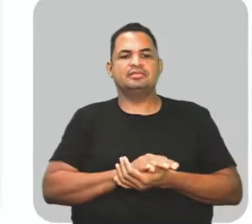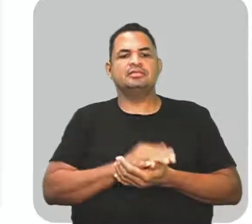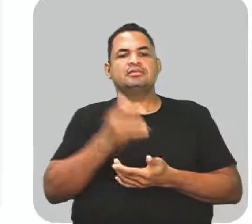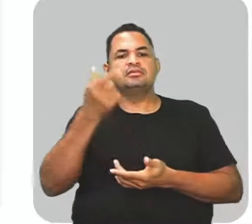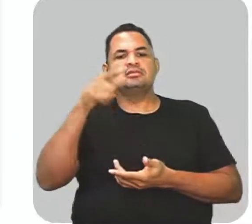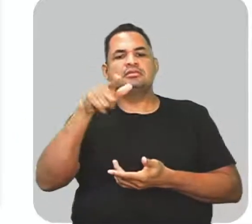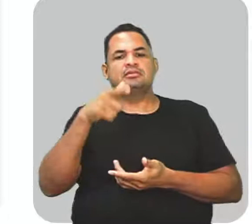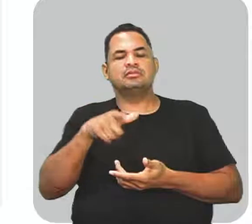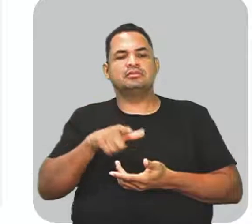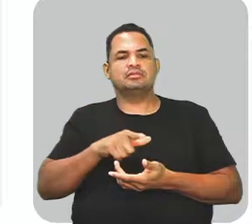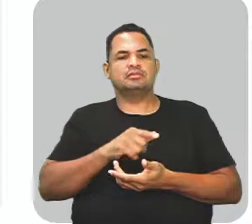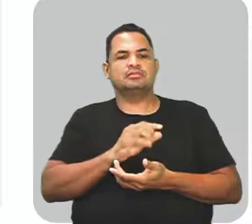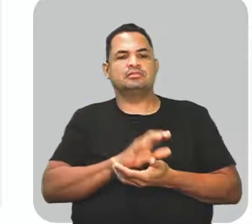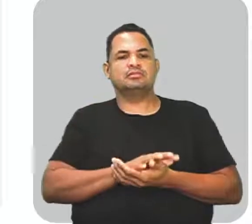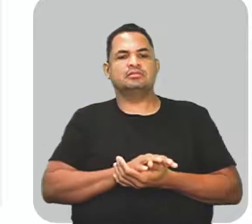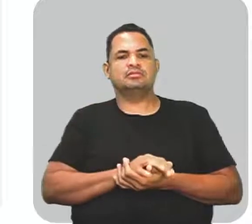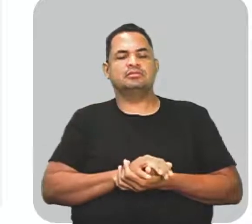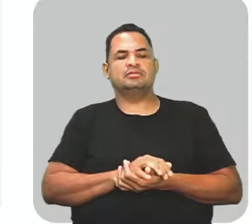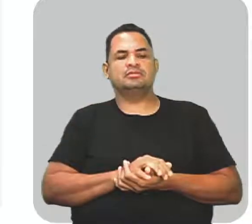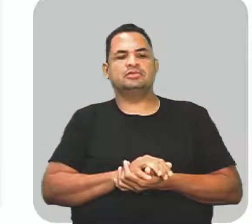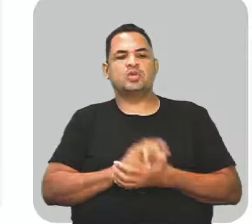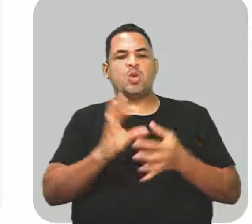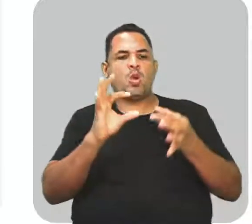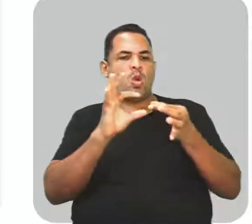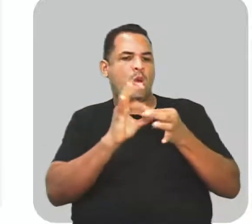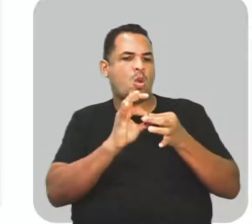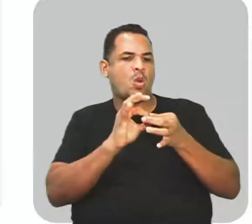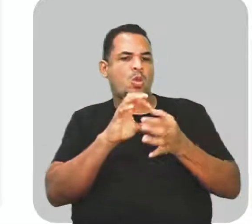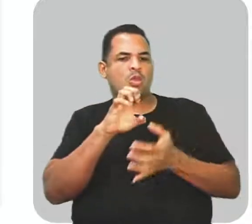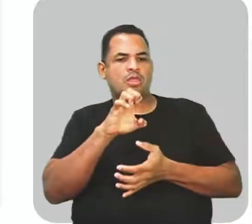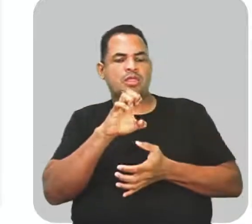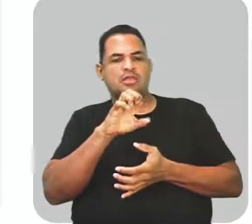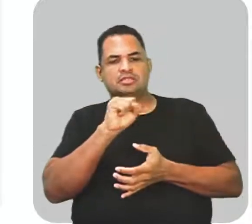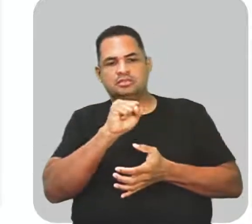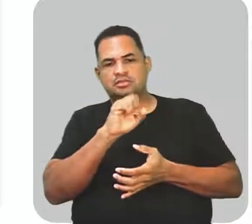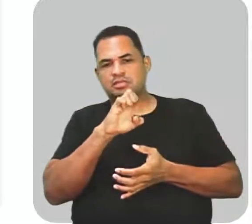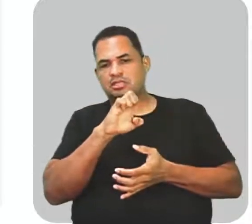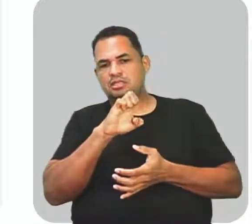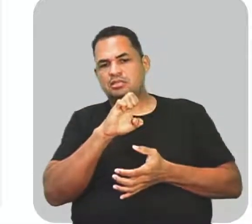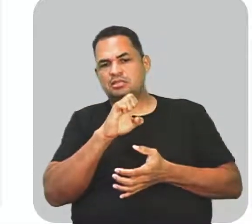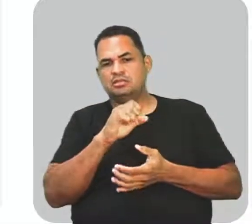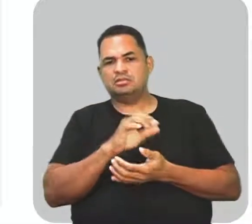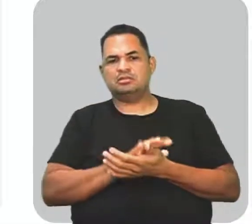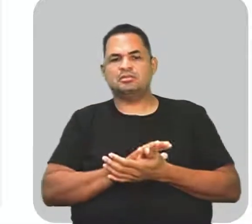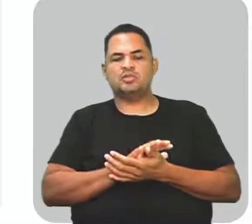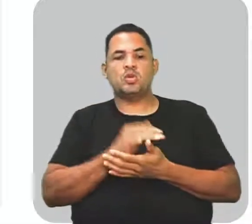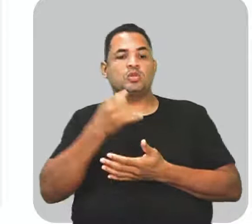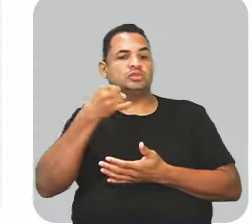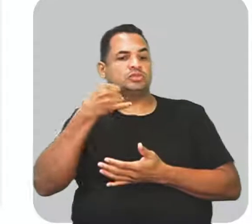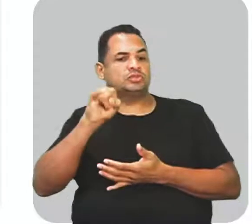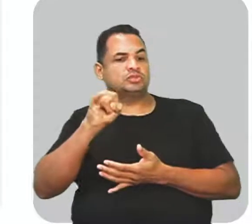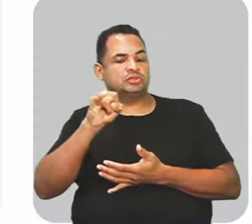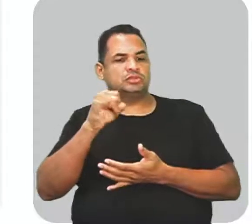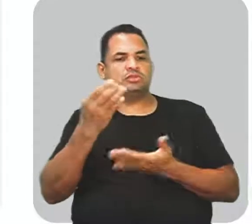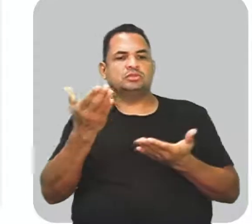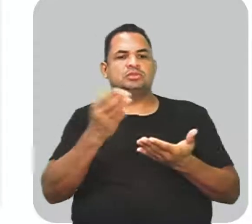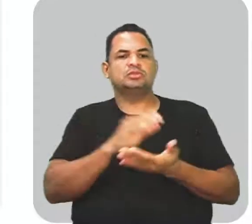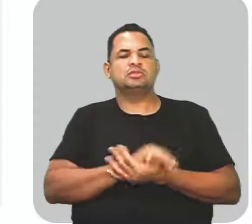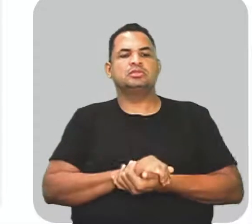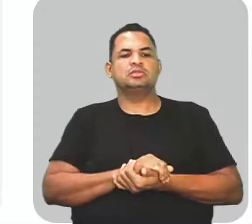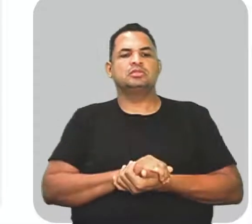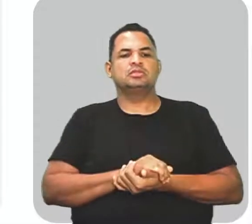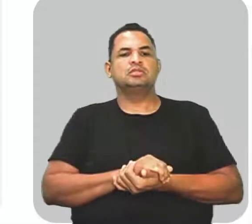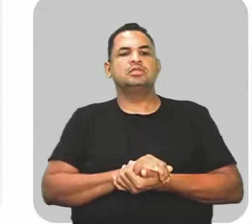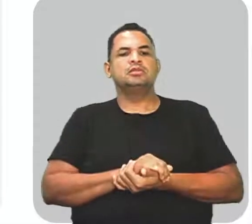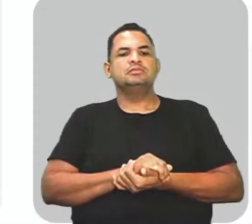repetição da conjunção SE, condicional. SE. Se era noivo, se